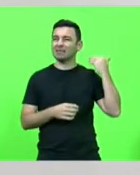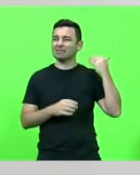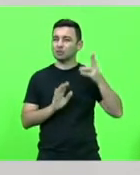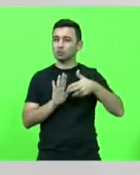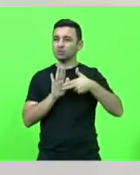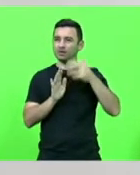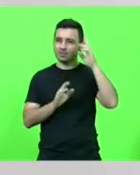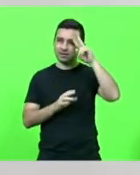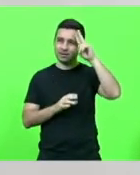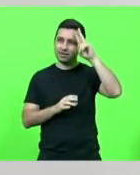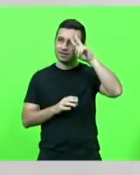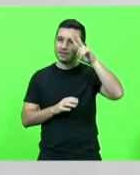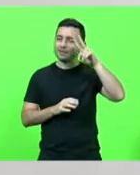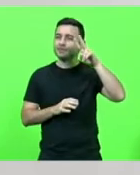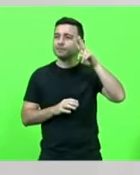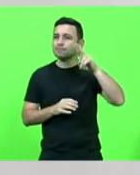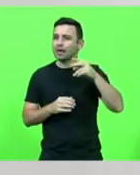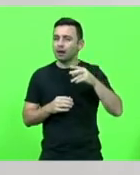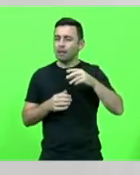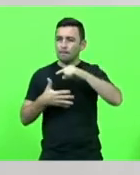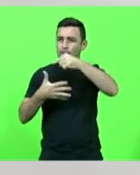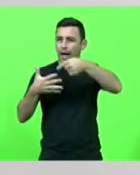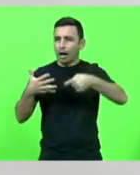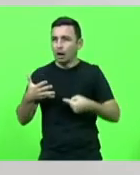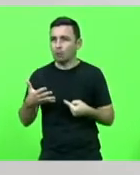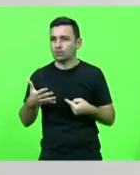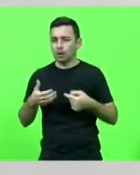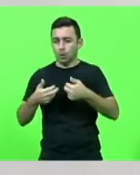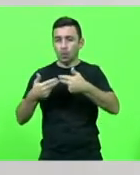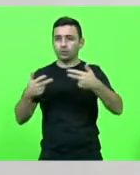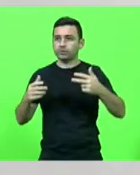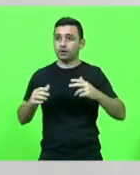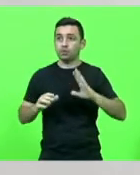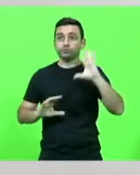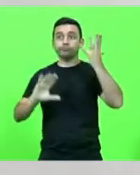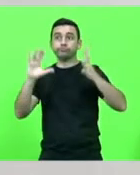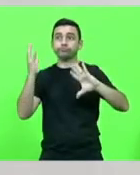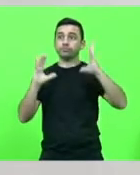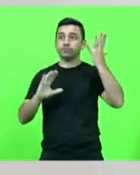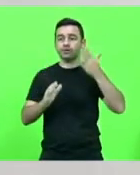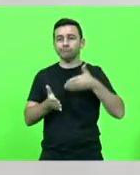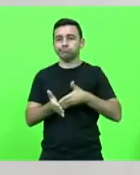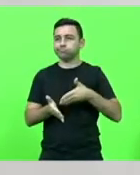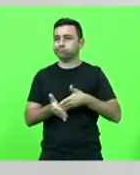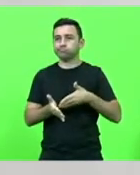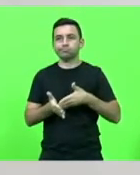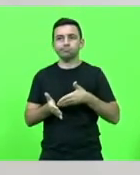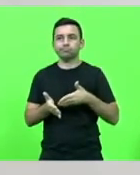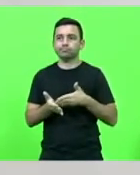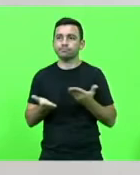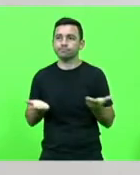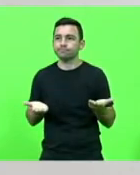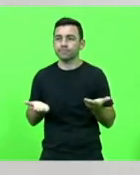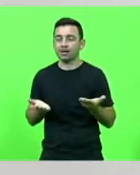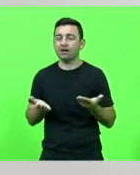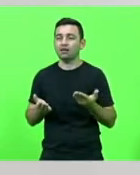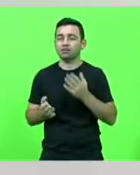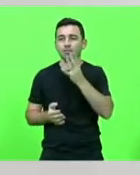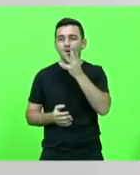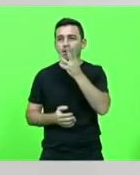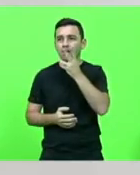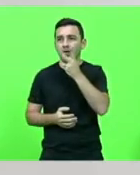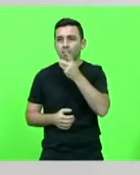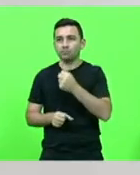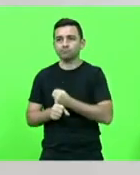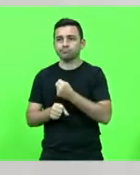todos acompanharam as pautas bombas e impediram que desse continuidade com mais velocidade naquela obra